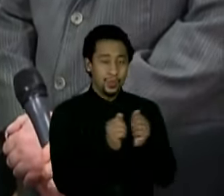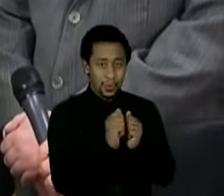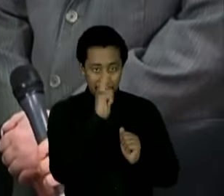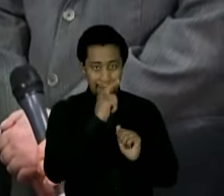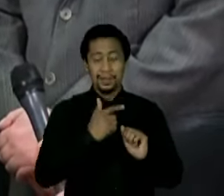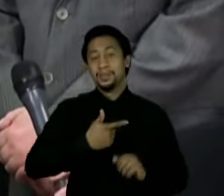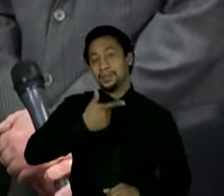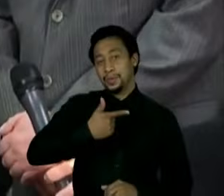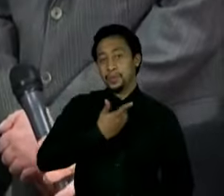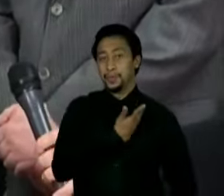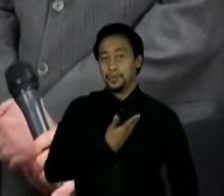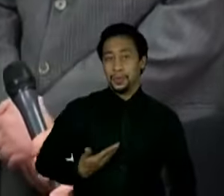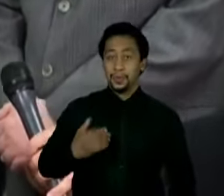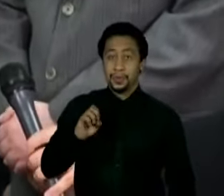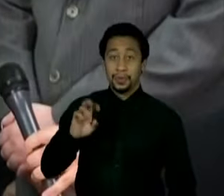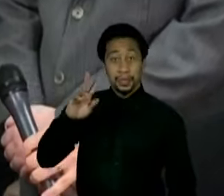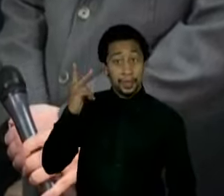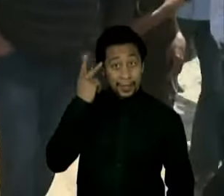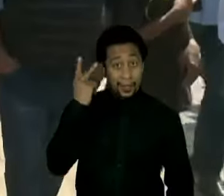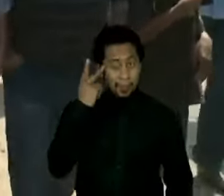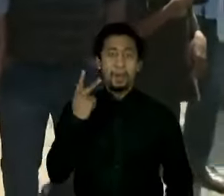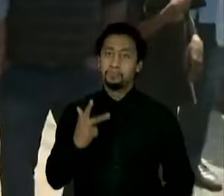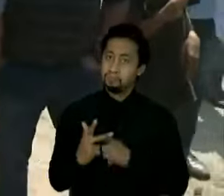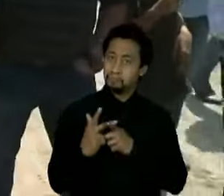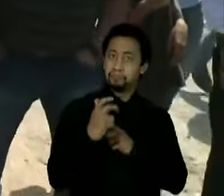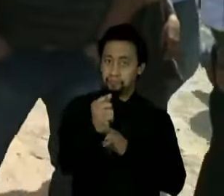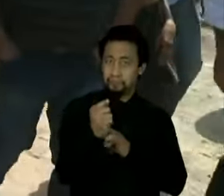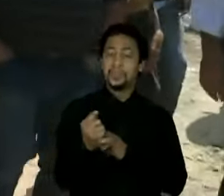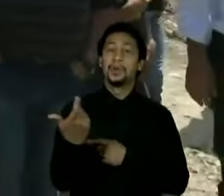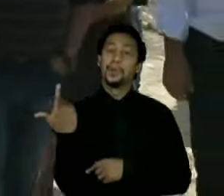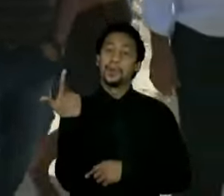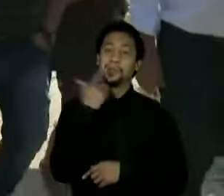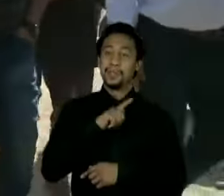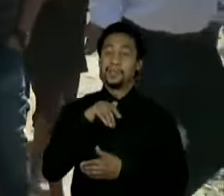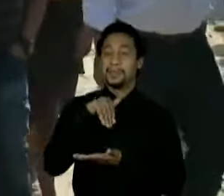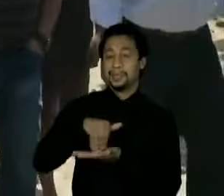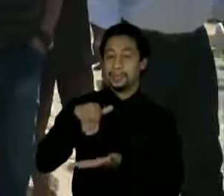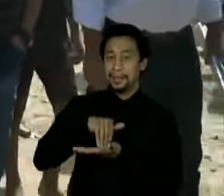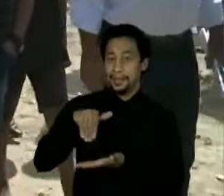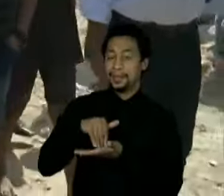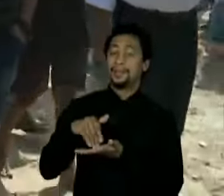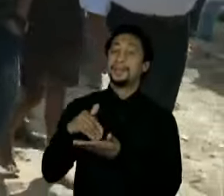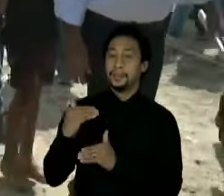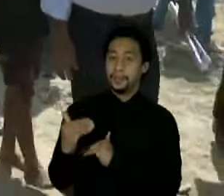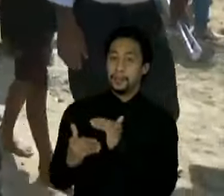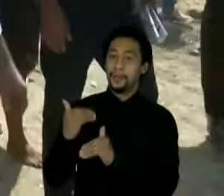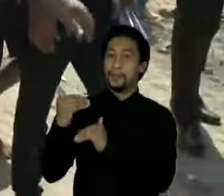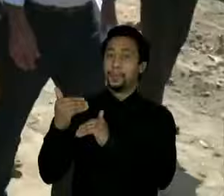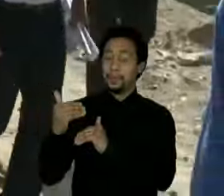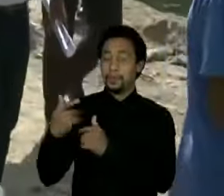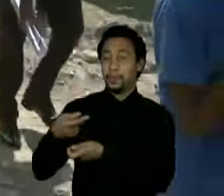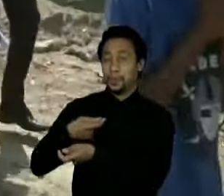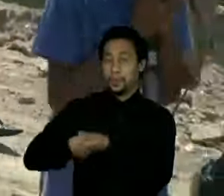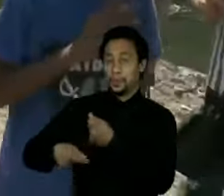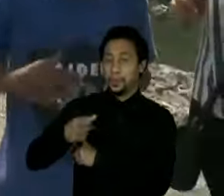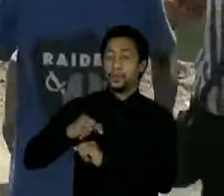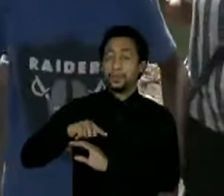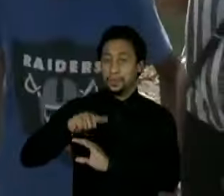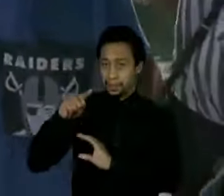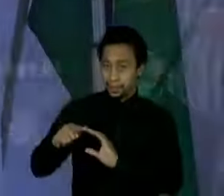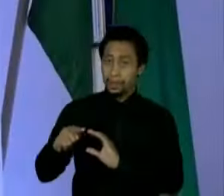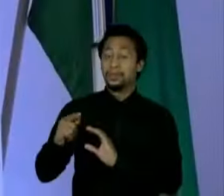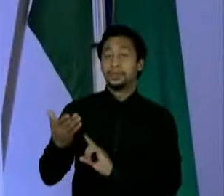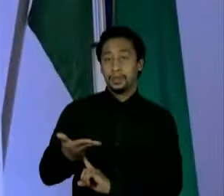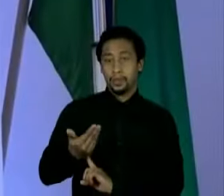foi eleito vice-governador do Estado de São Paulo, acumulando a Secretaria de Desenvolvimento Econômico, Ciência, Tecnologia e